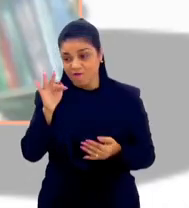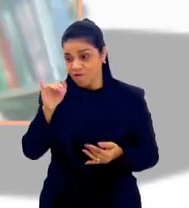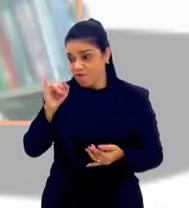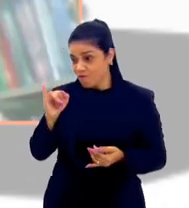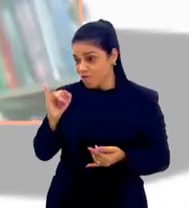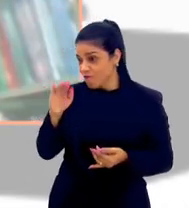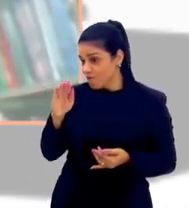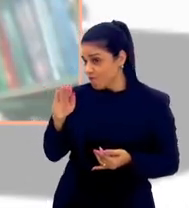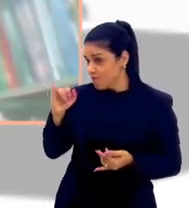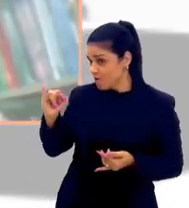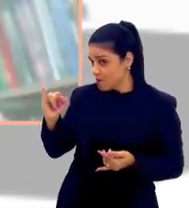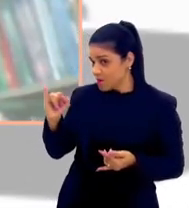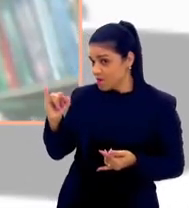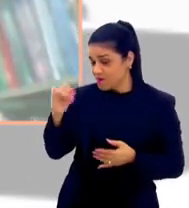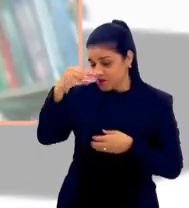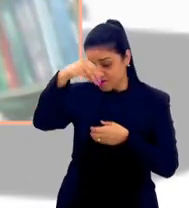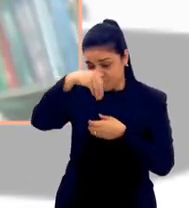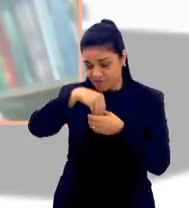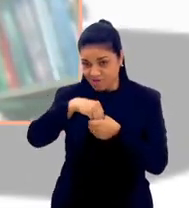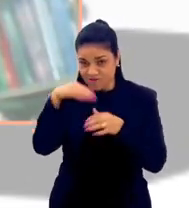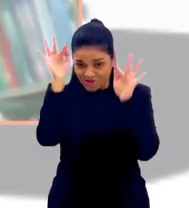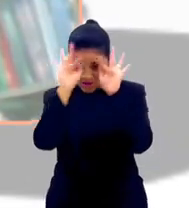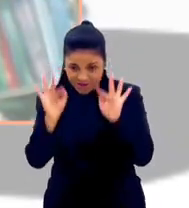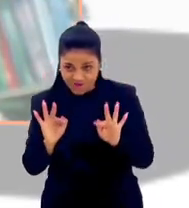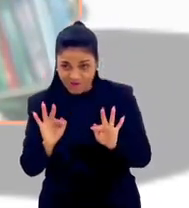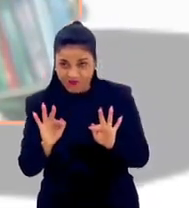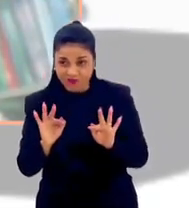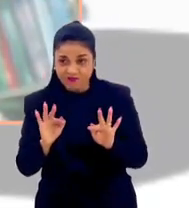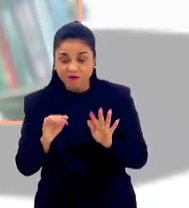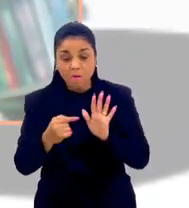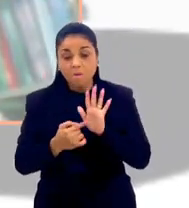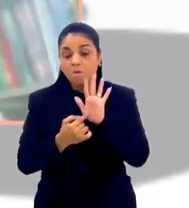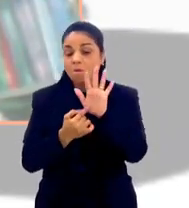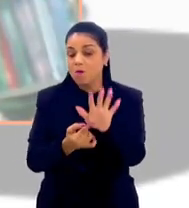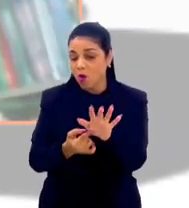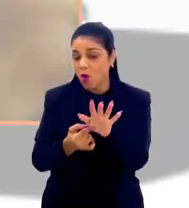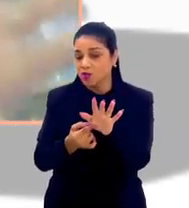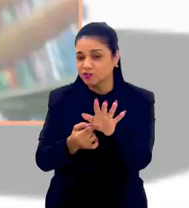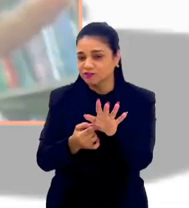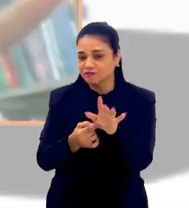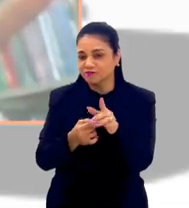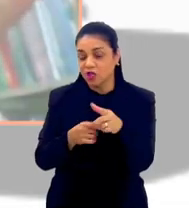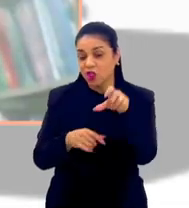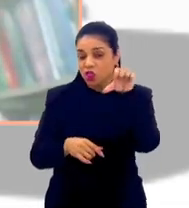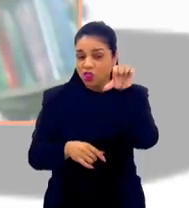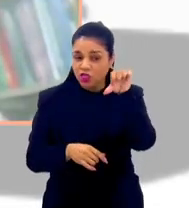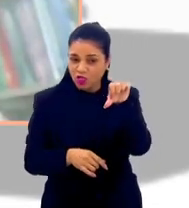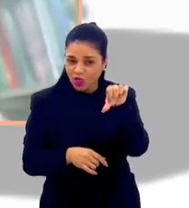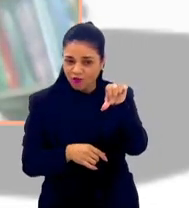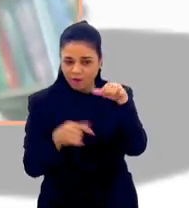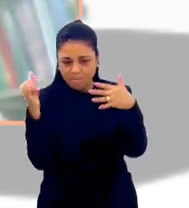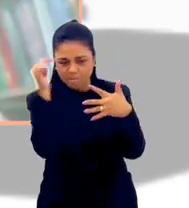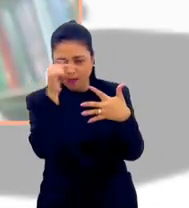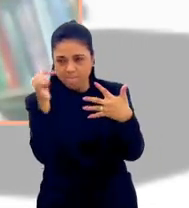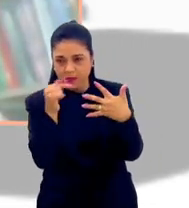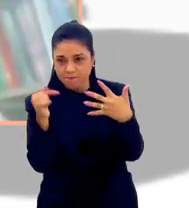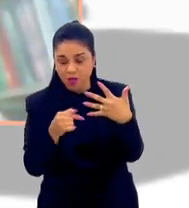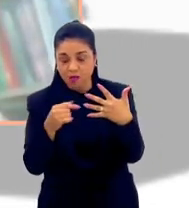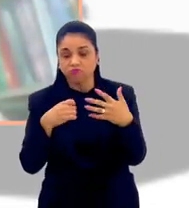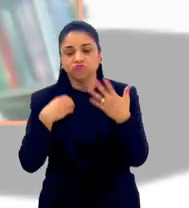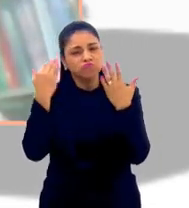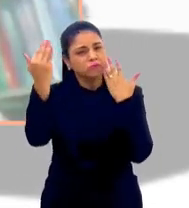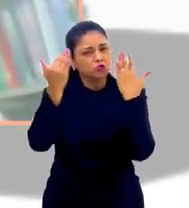Felicidade Interna Bruta, eu também tenho indicadores para além do alto relato. O FIB tem nove dimensões. Então eu estou falando do bem-estar